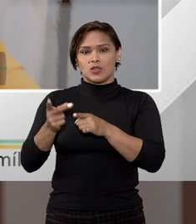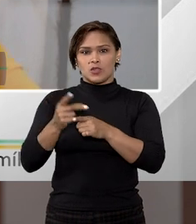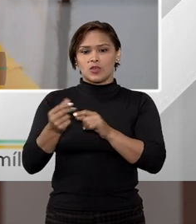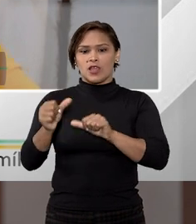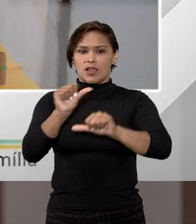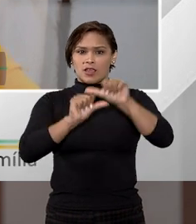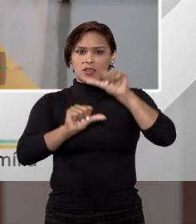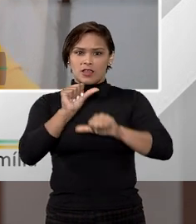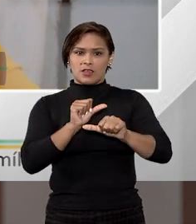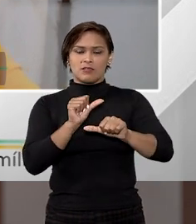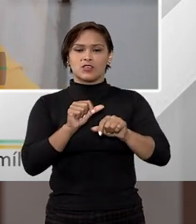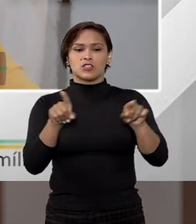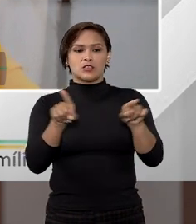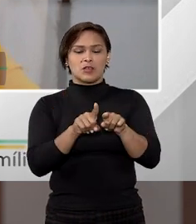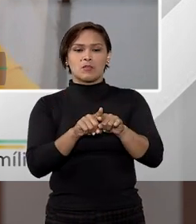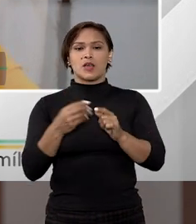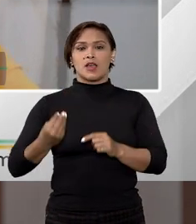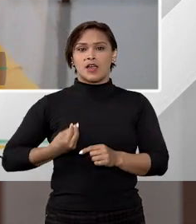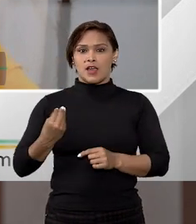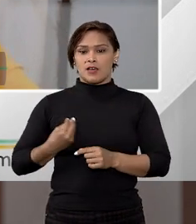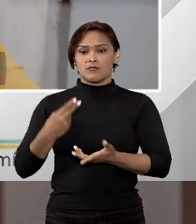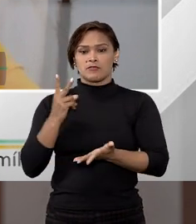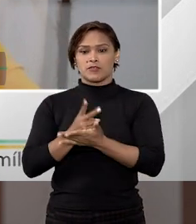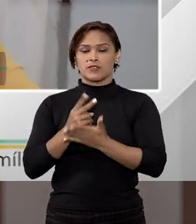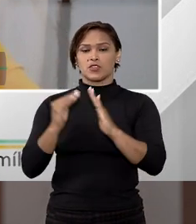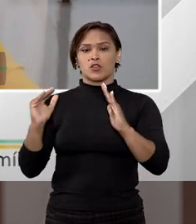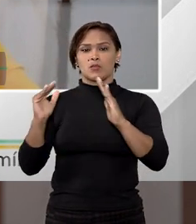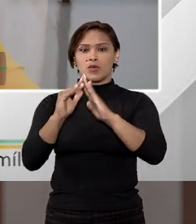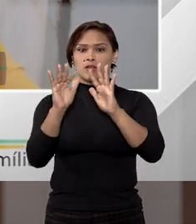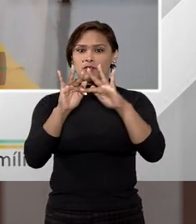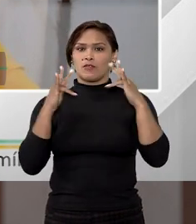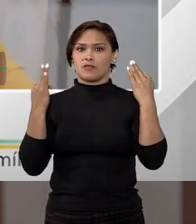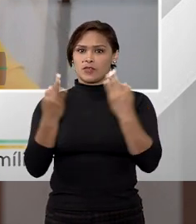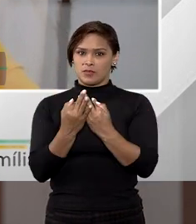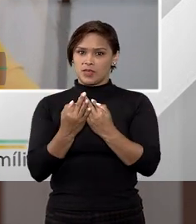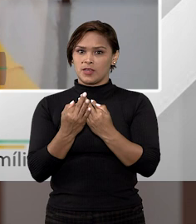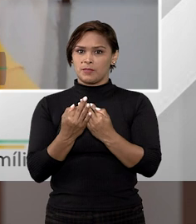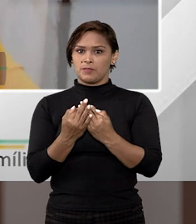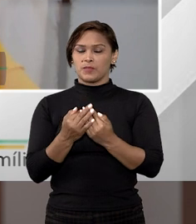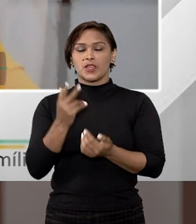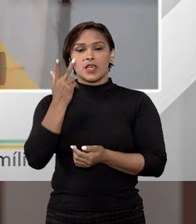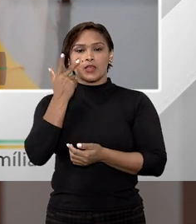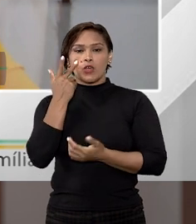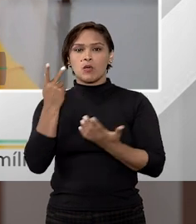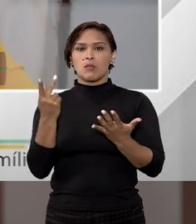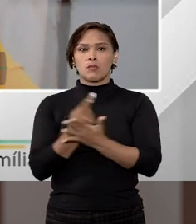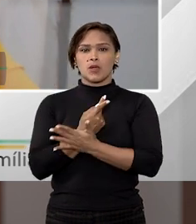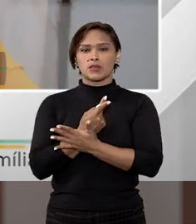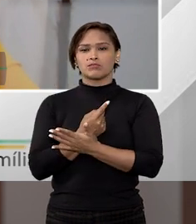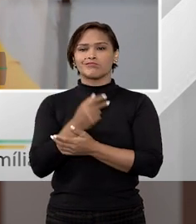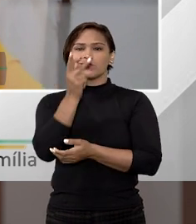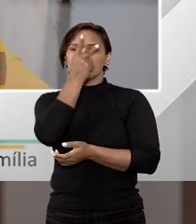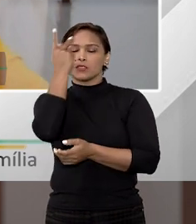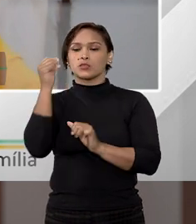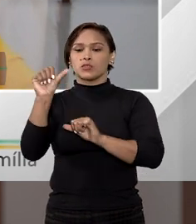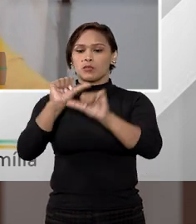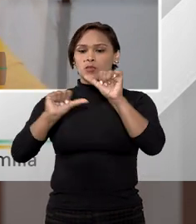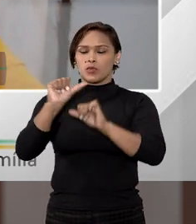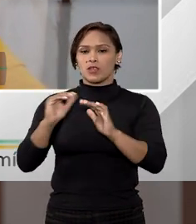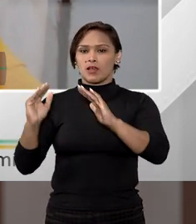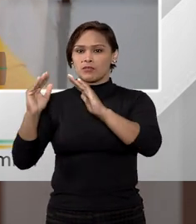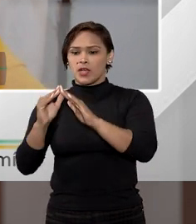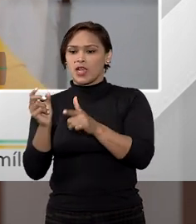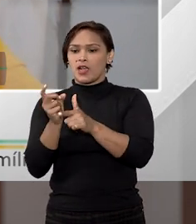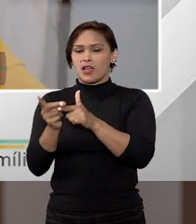seja revertida para a subsistência ou moradia de sua família. É muito comum, por exemplo, as pessoas mudarem,